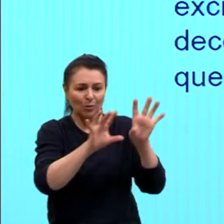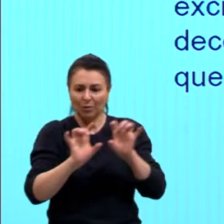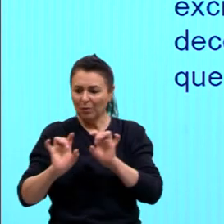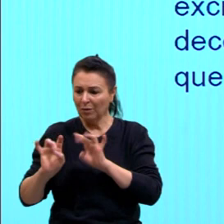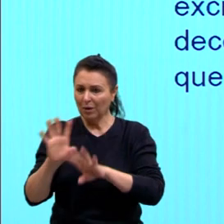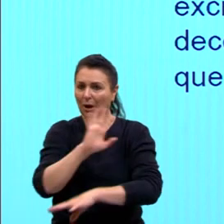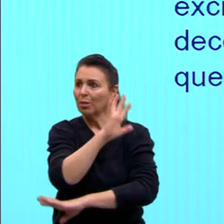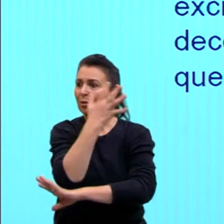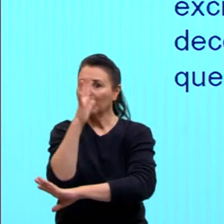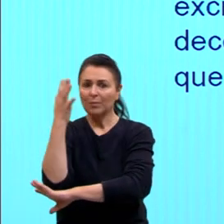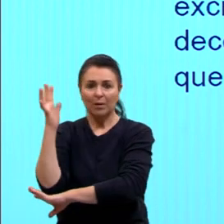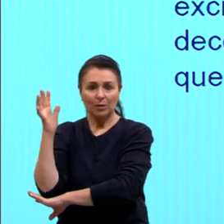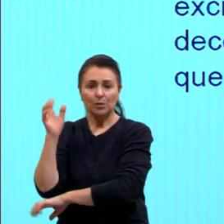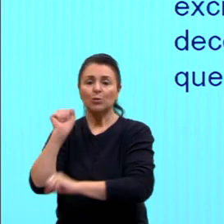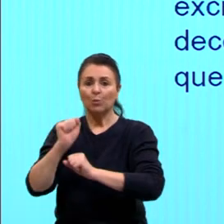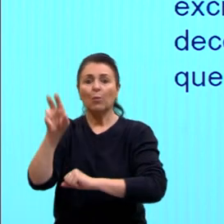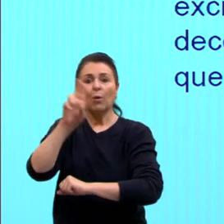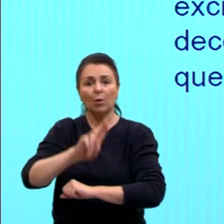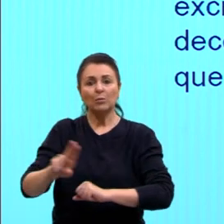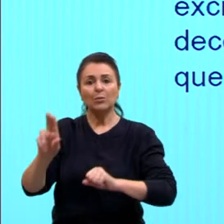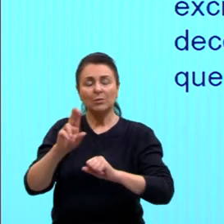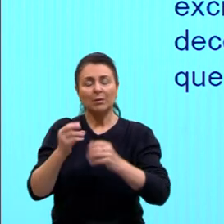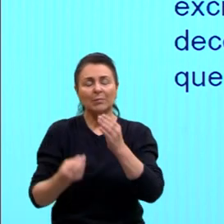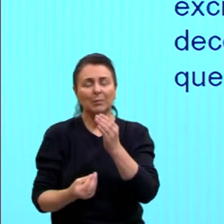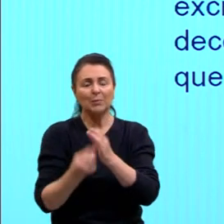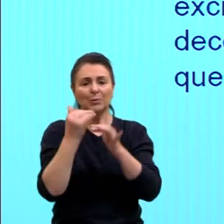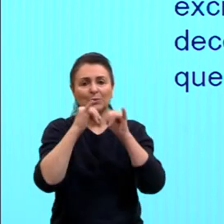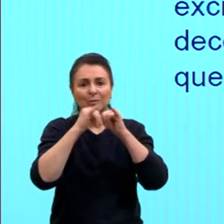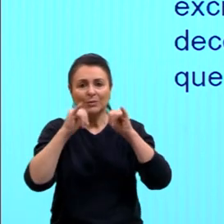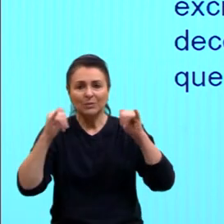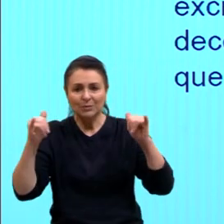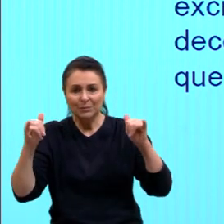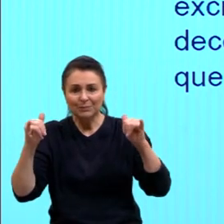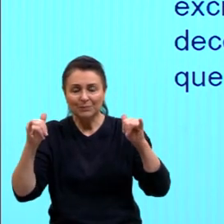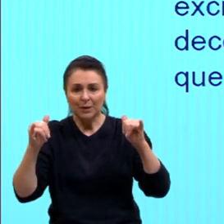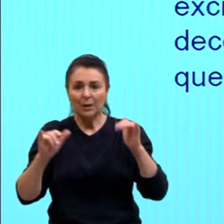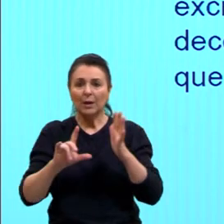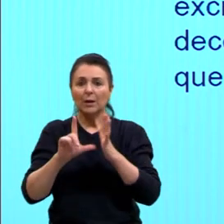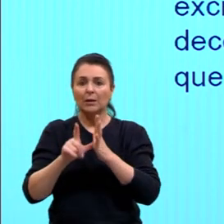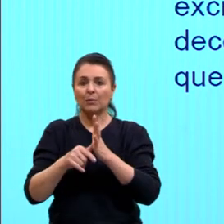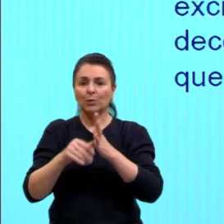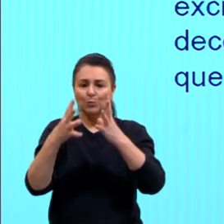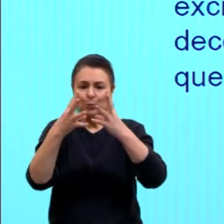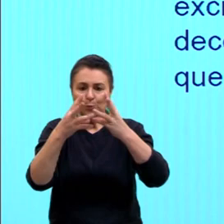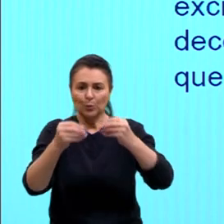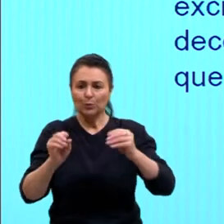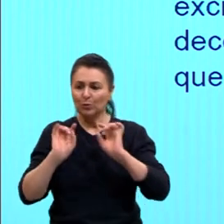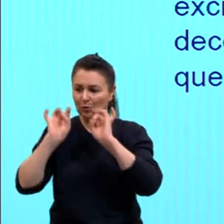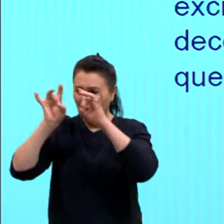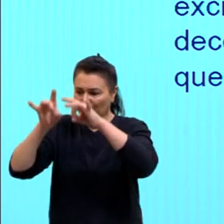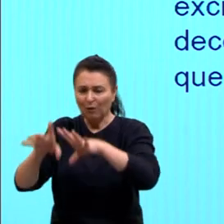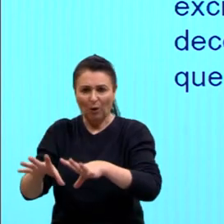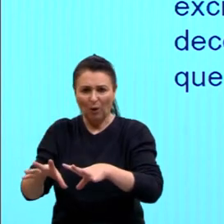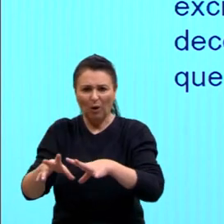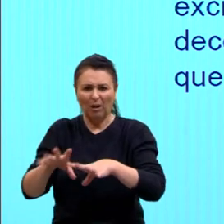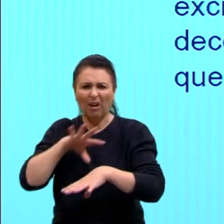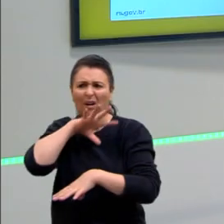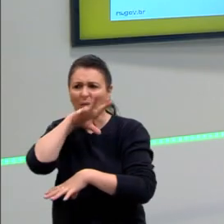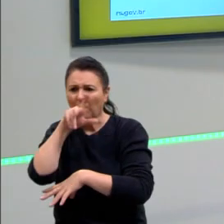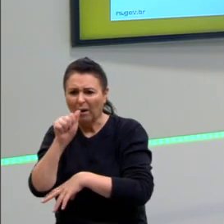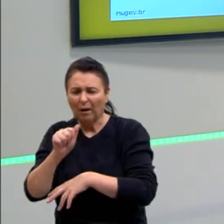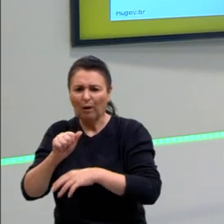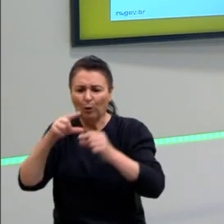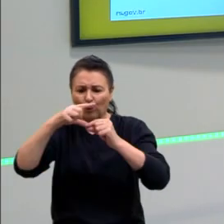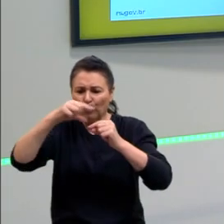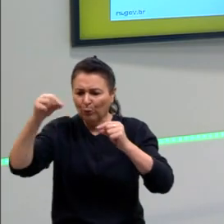irregular, entre outras coisas. Então, após a decomposição, então, essa biomassa vai gerar,